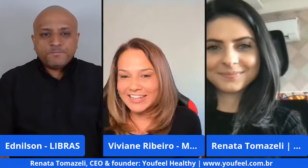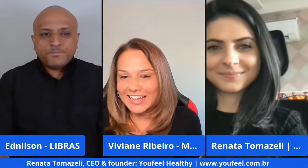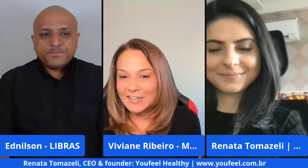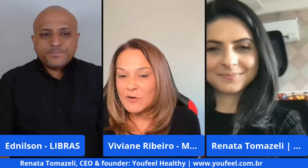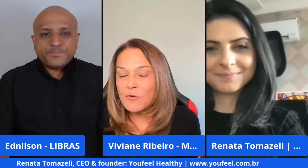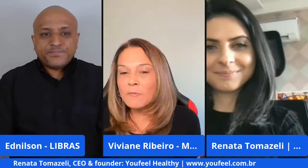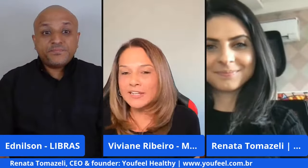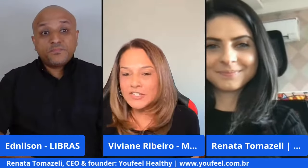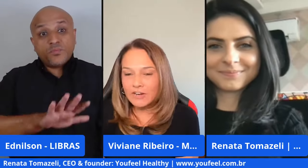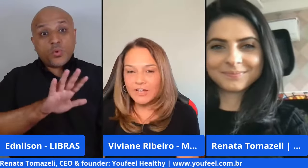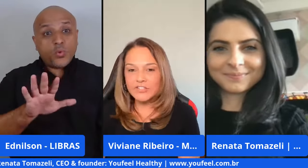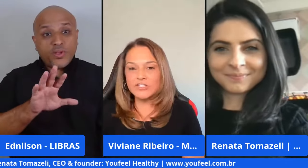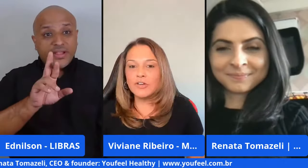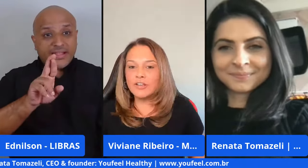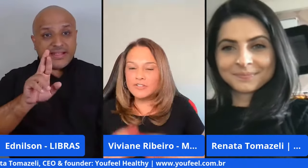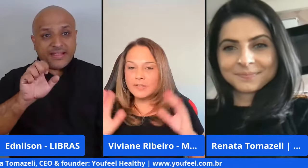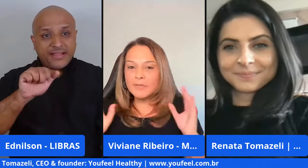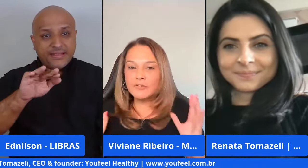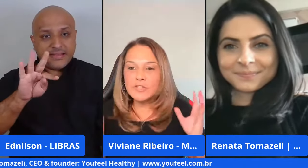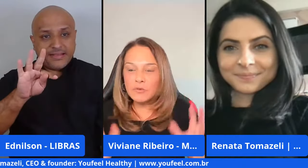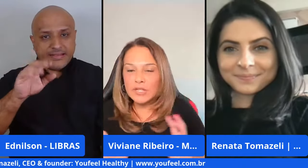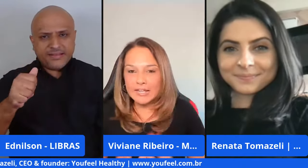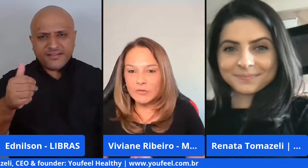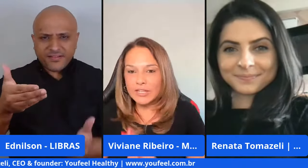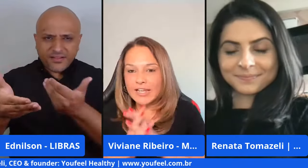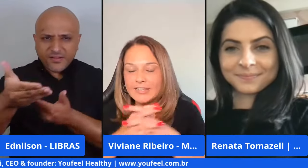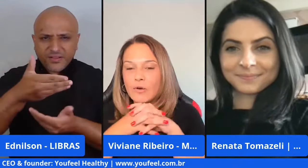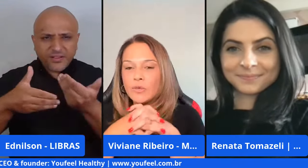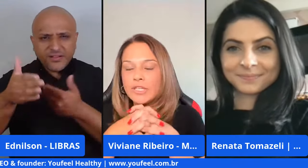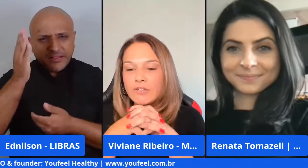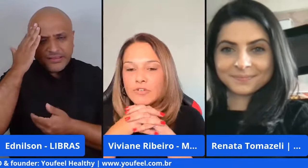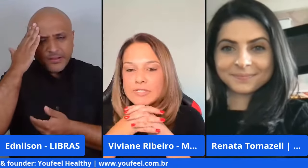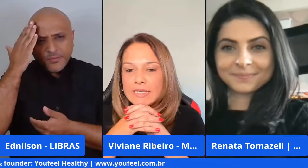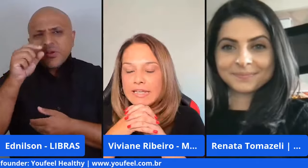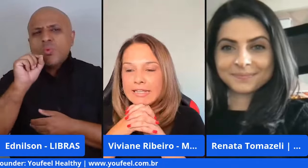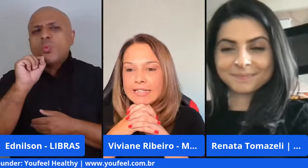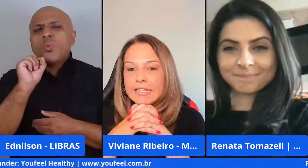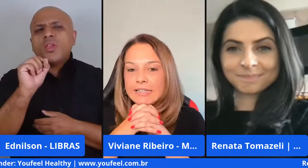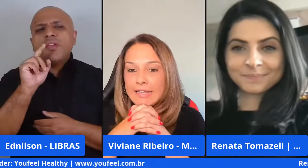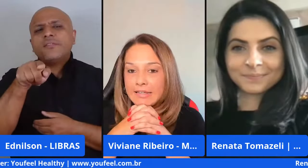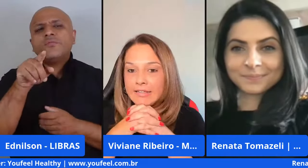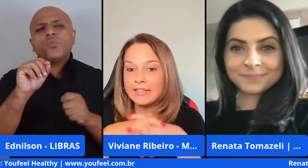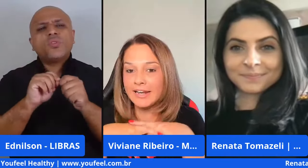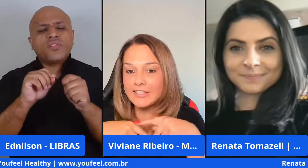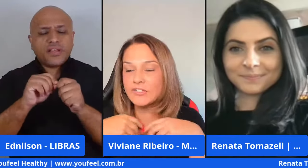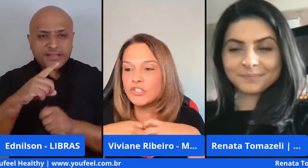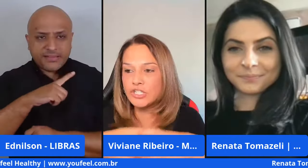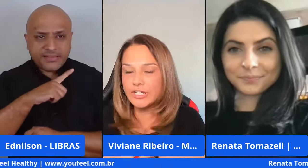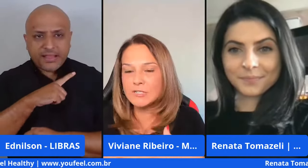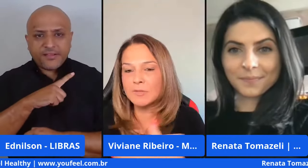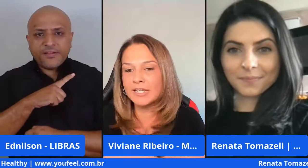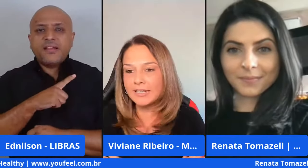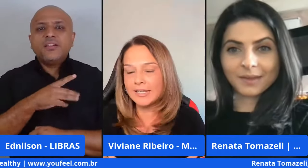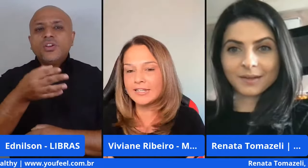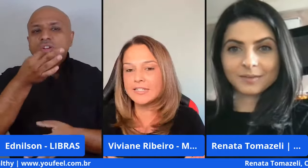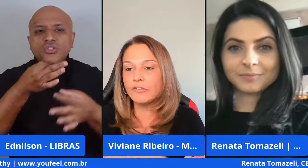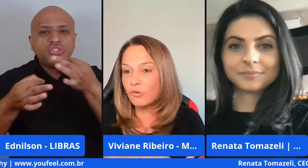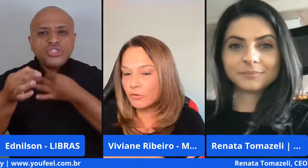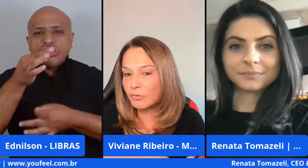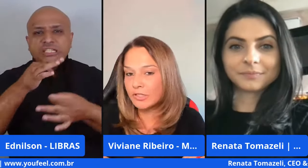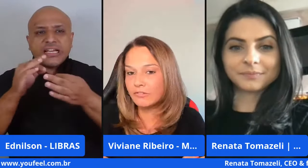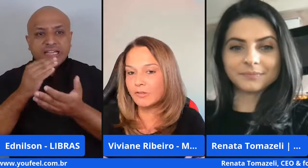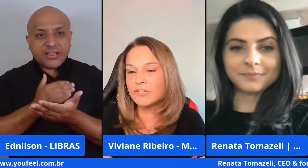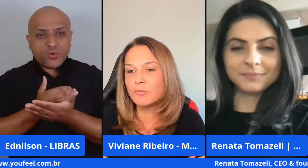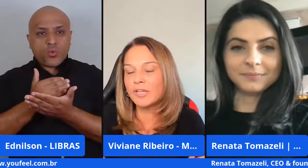Oi Renata compartilha com a gente agora quero saber do seu lado Renata o que que você tem e traz dicas para quem está